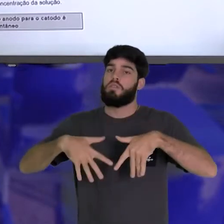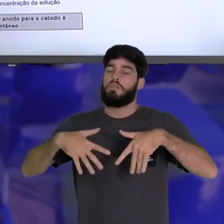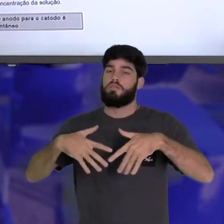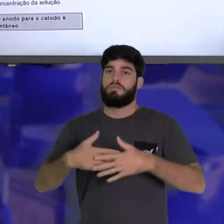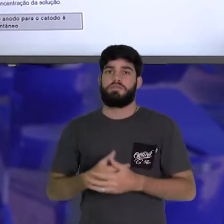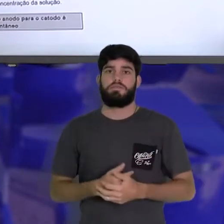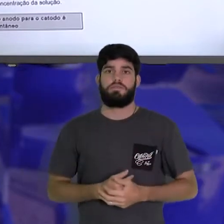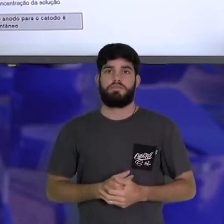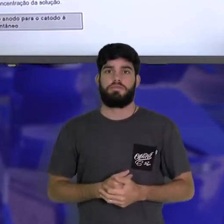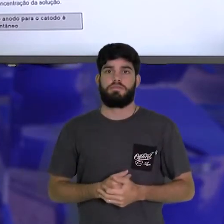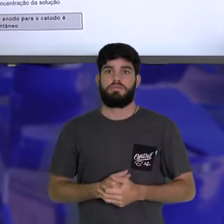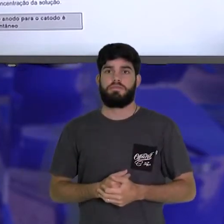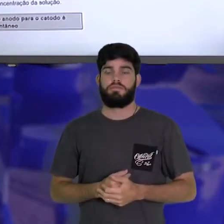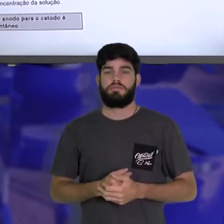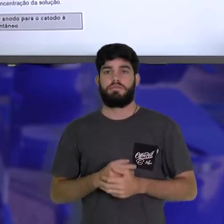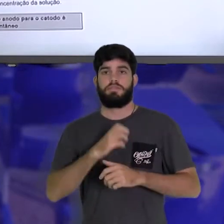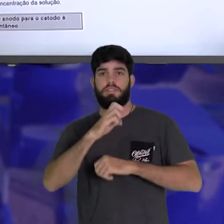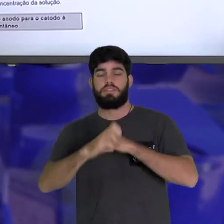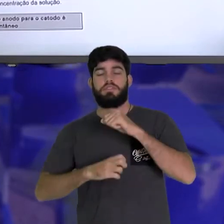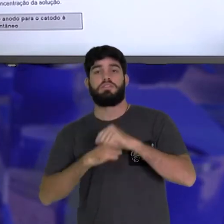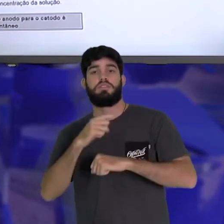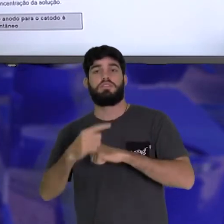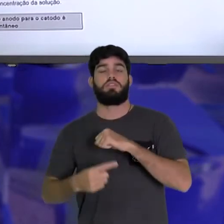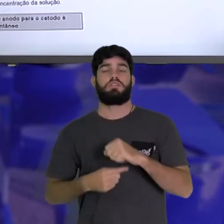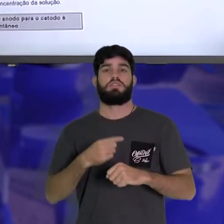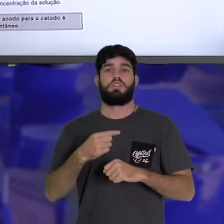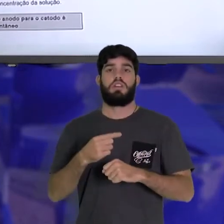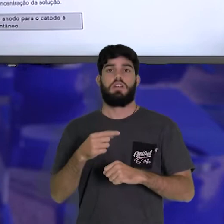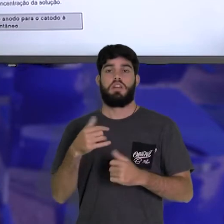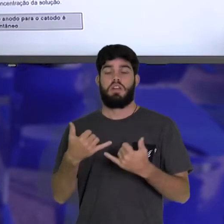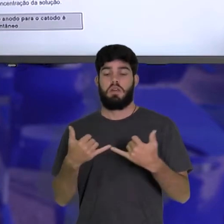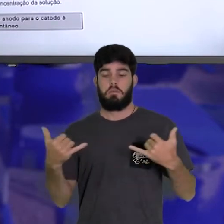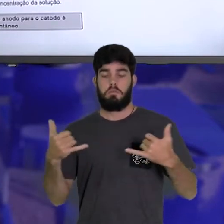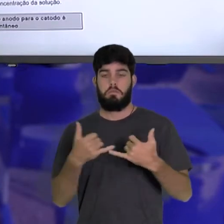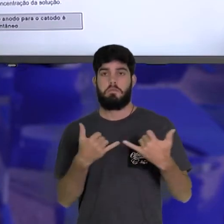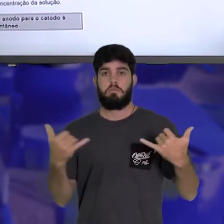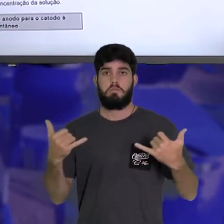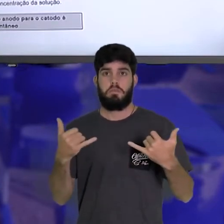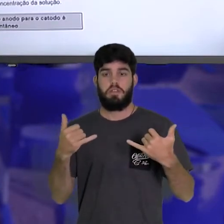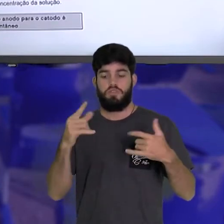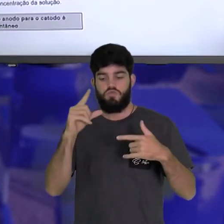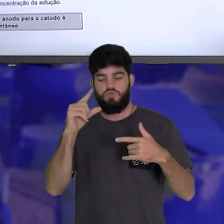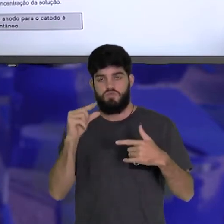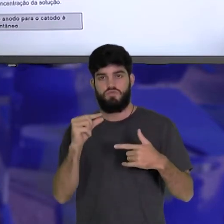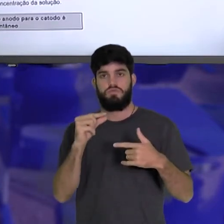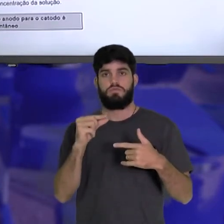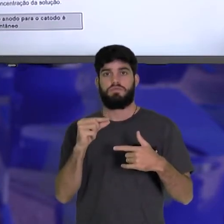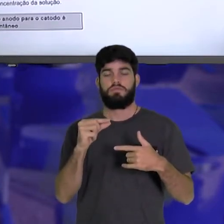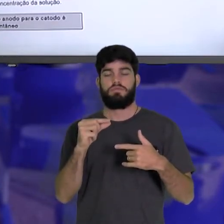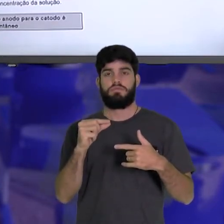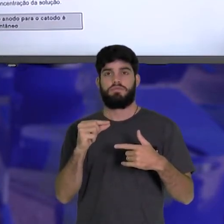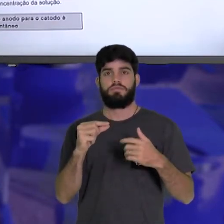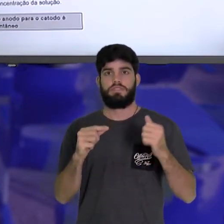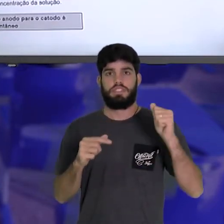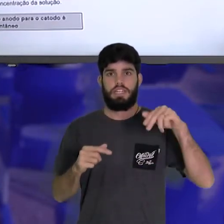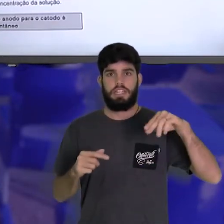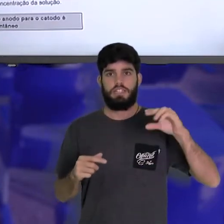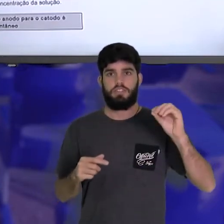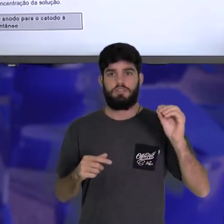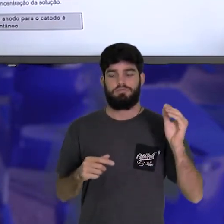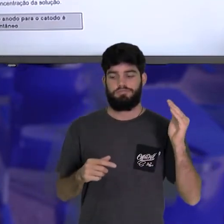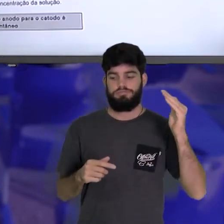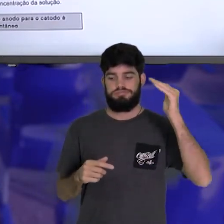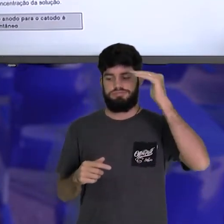espontaneamente quando a pilha está descarregando do ânodo para o cátodo.